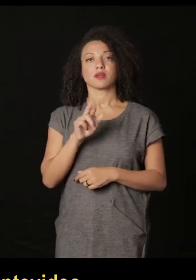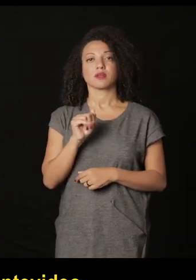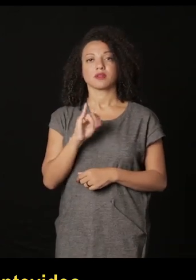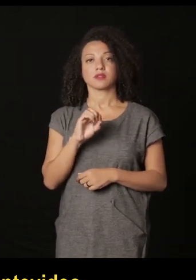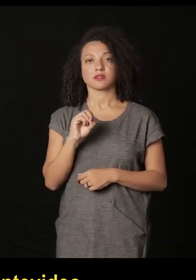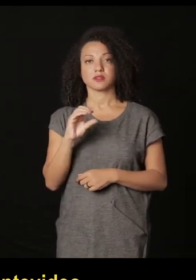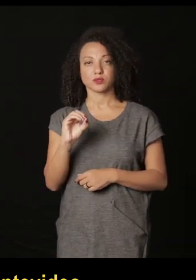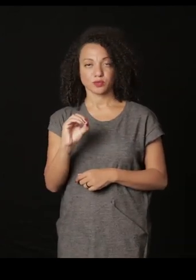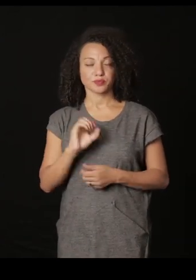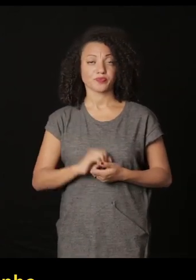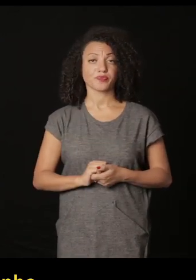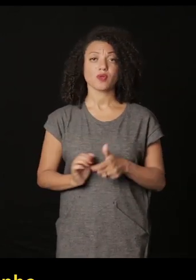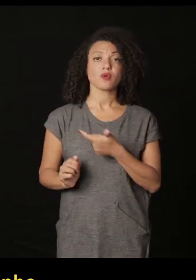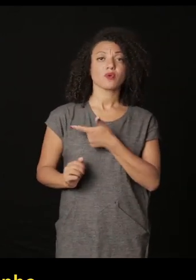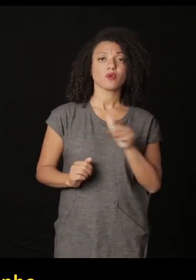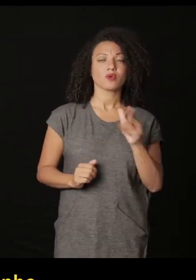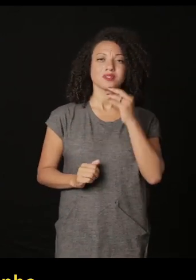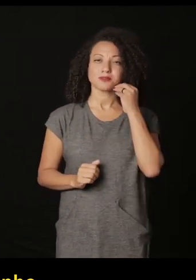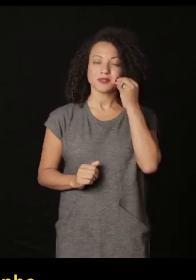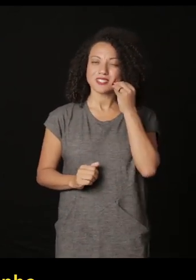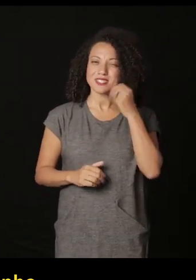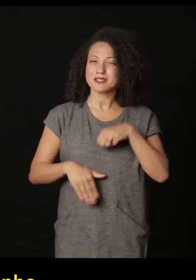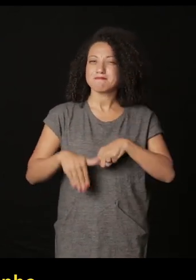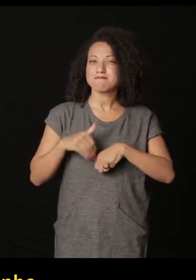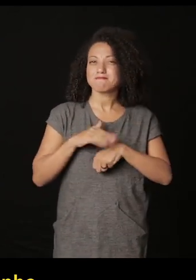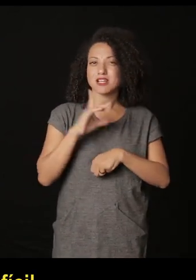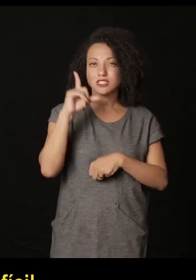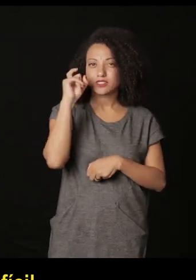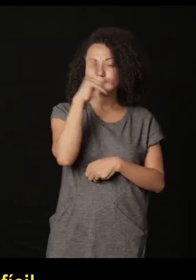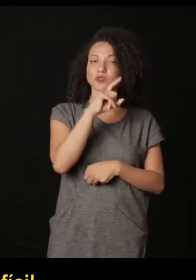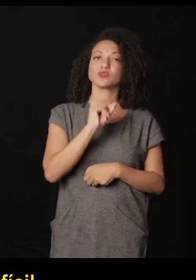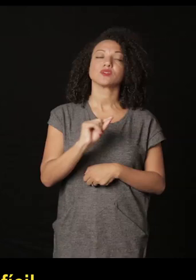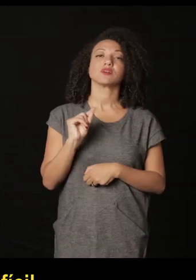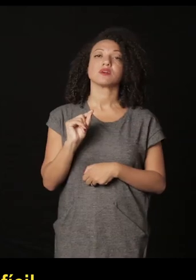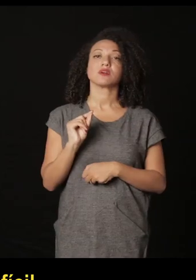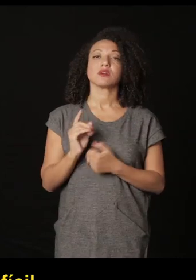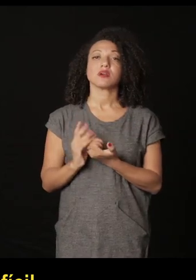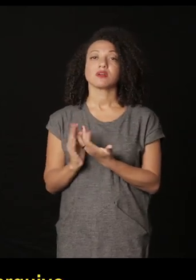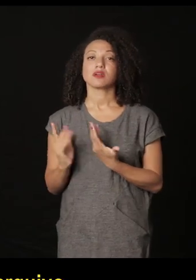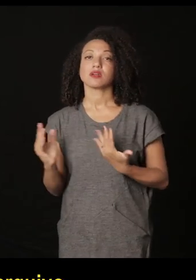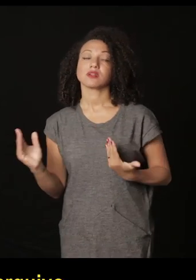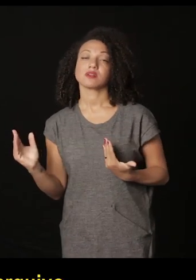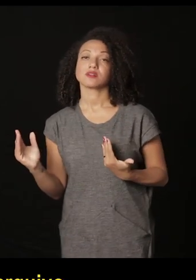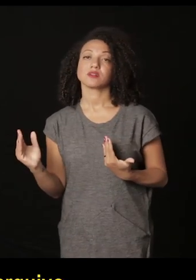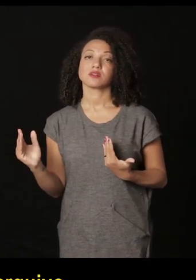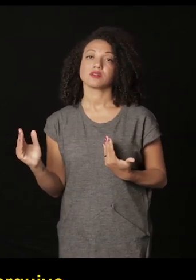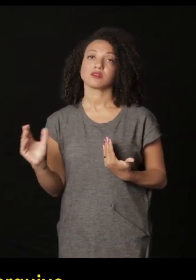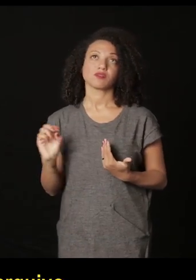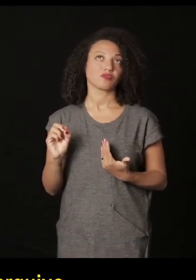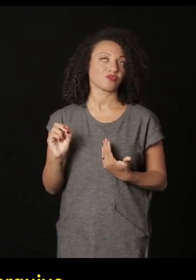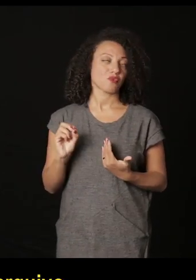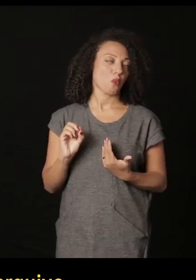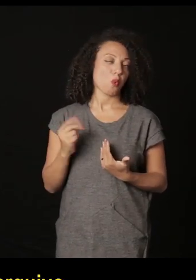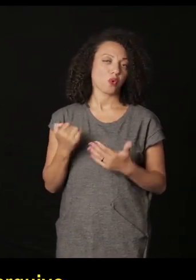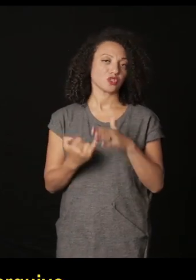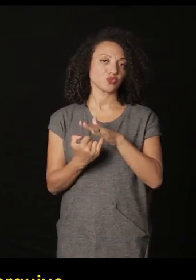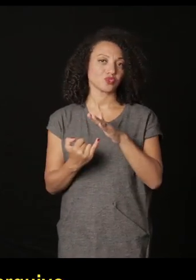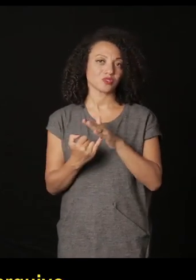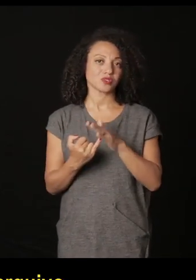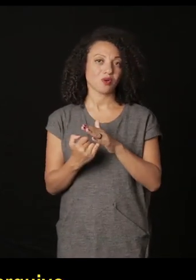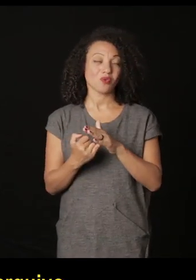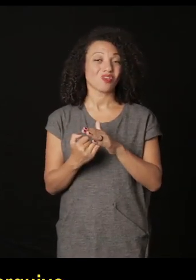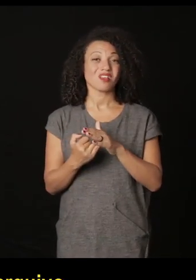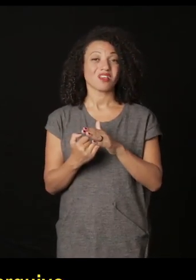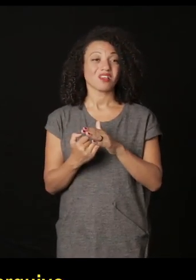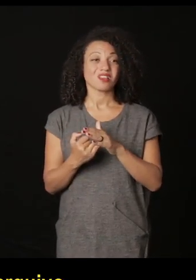o paraíso a outra experiência que eu tenho que é a mais dura e a mais difícil é quando a gente trabalha com arquivo ou com os